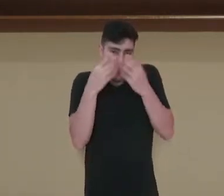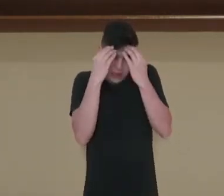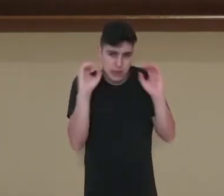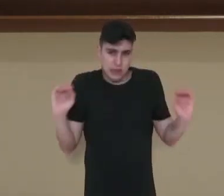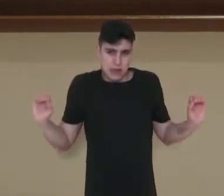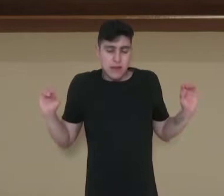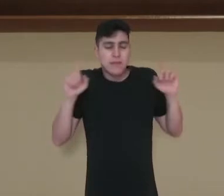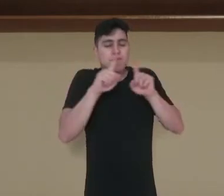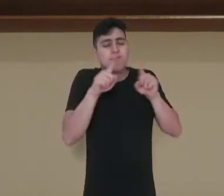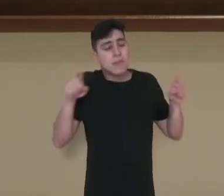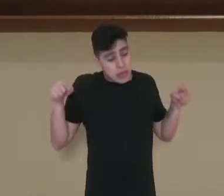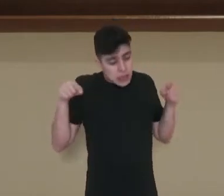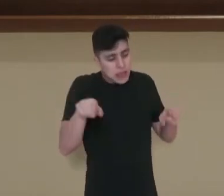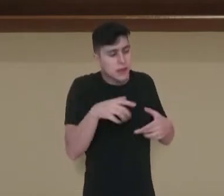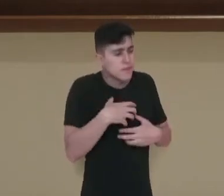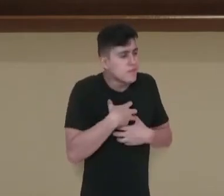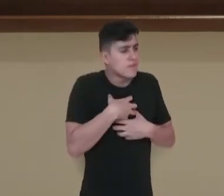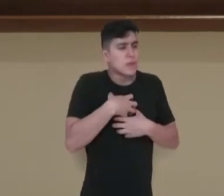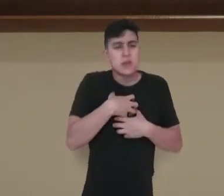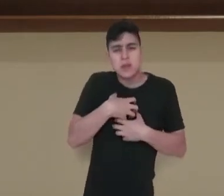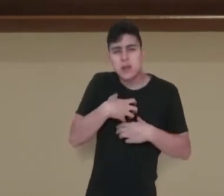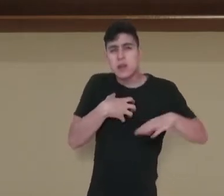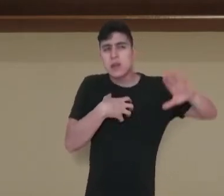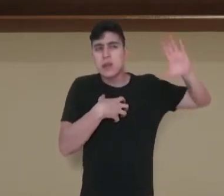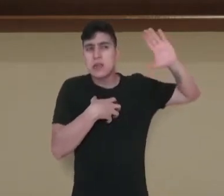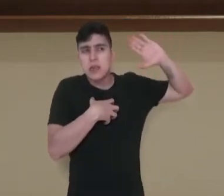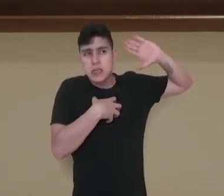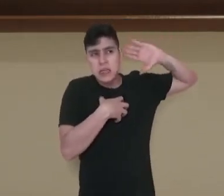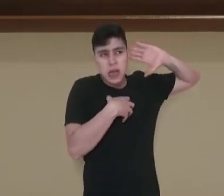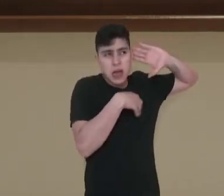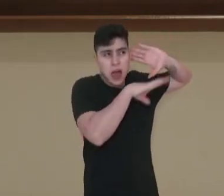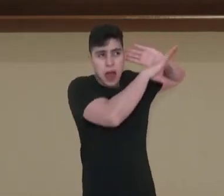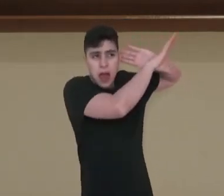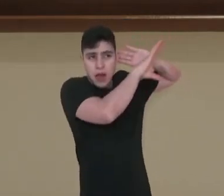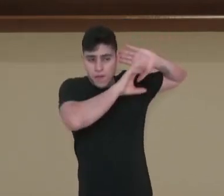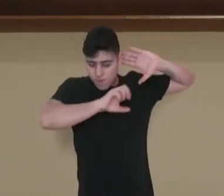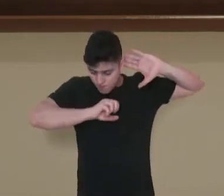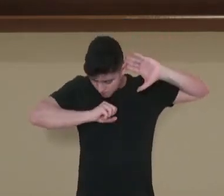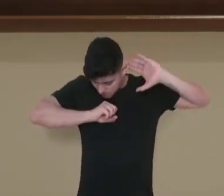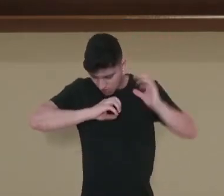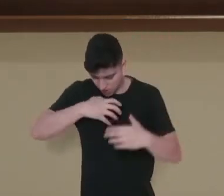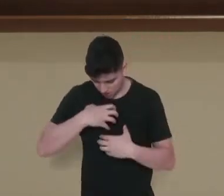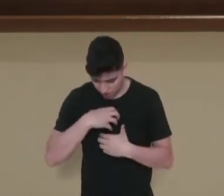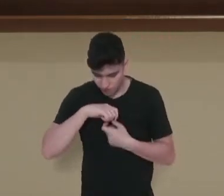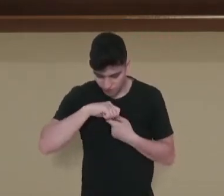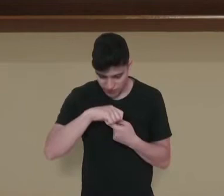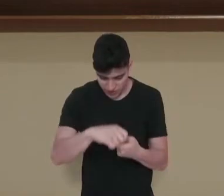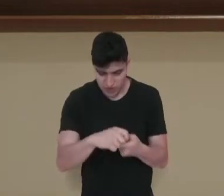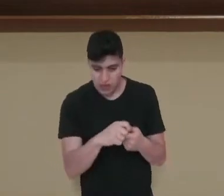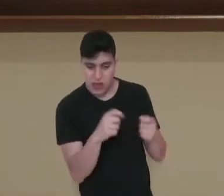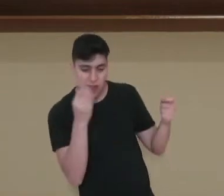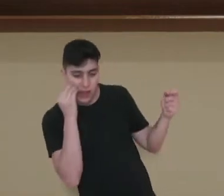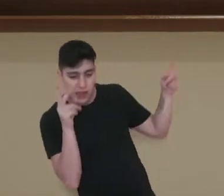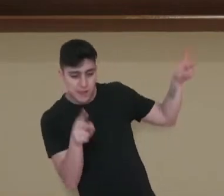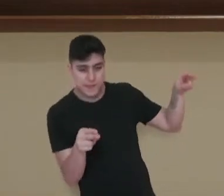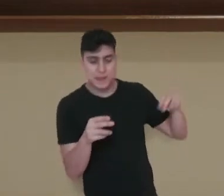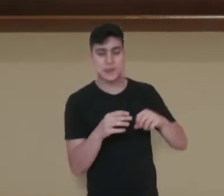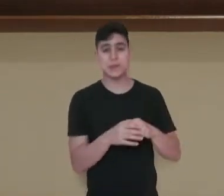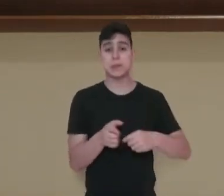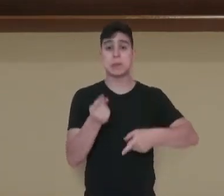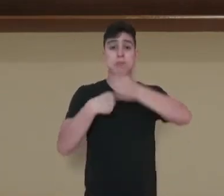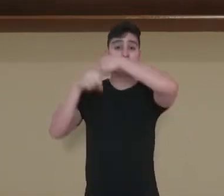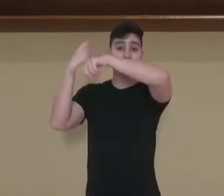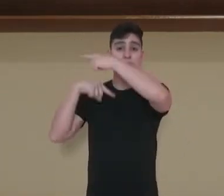tinha. Mas ele partia do seu instinto, ouvir os sons da natureza e reproduzir de alguma forma. Um dos primeiros instrumentos musicais que eu posso dizer